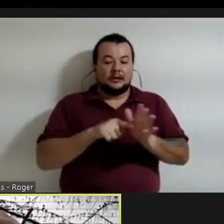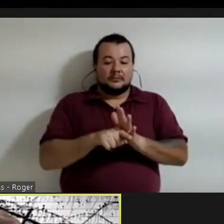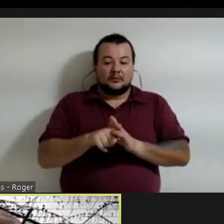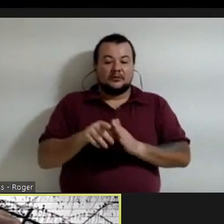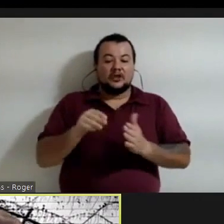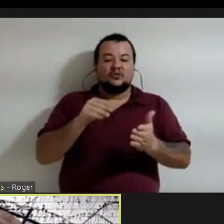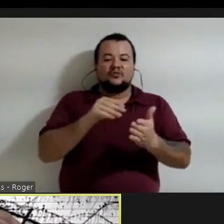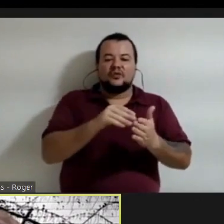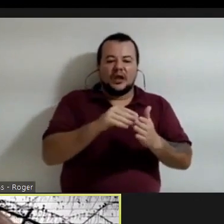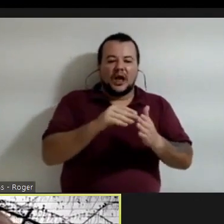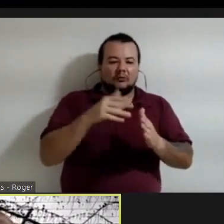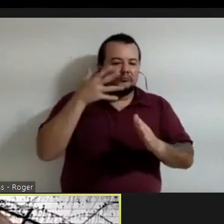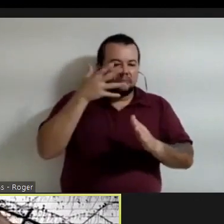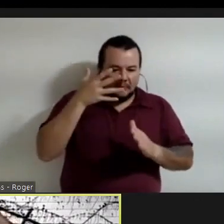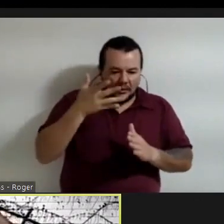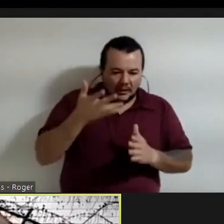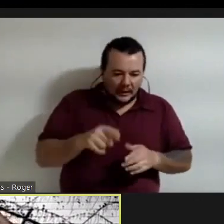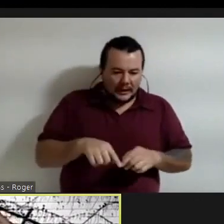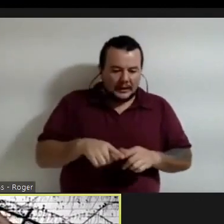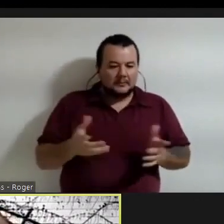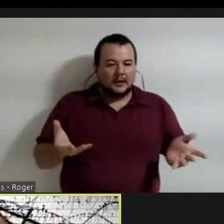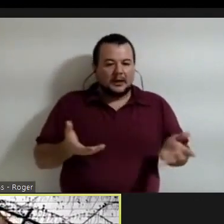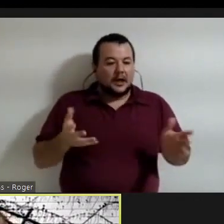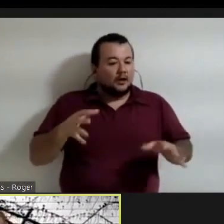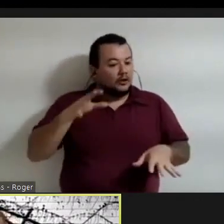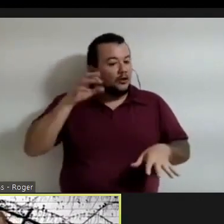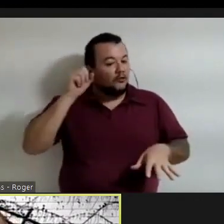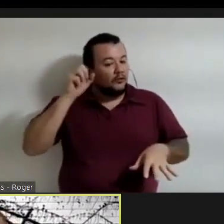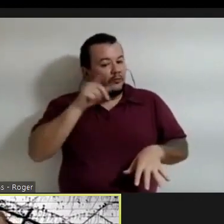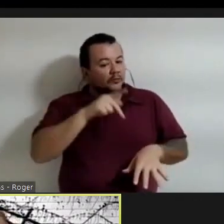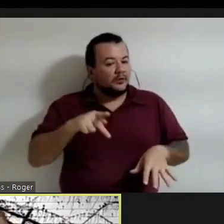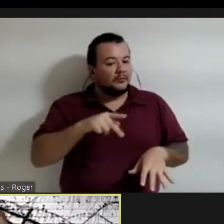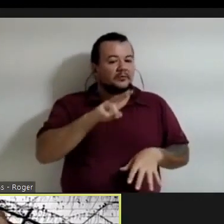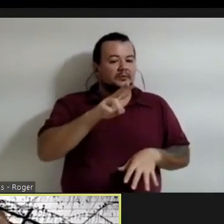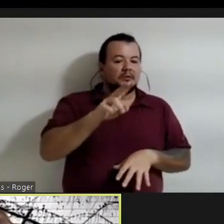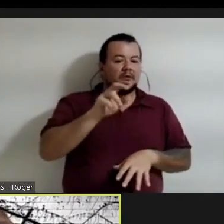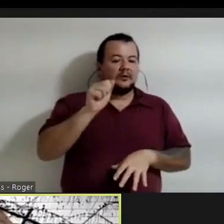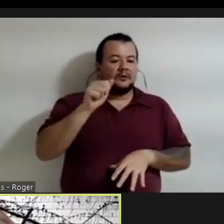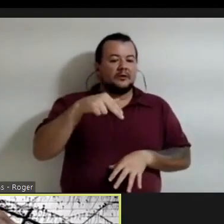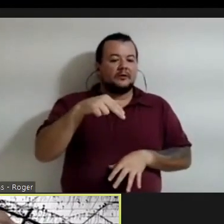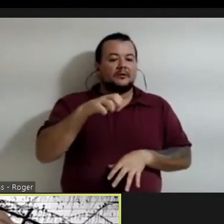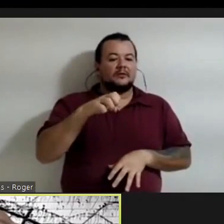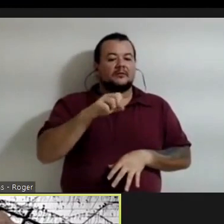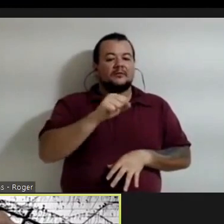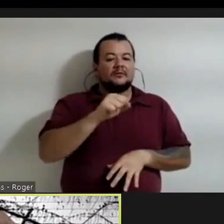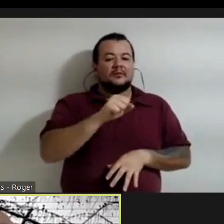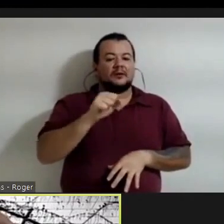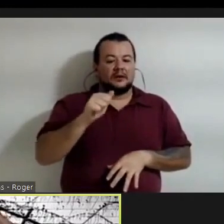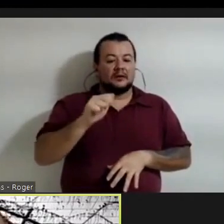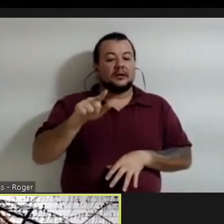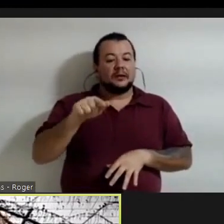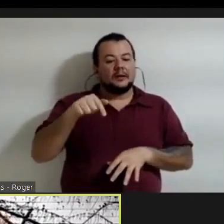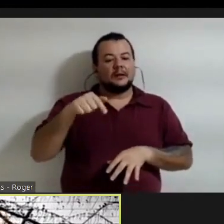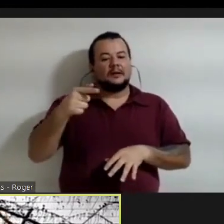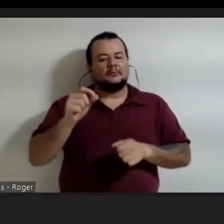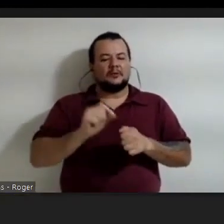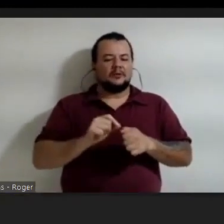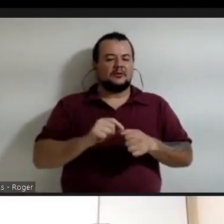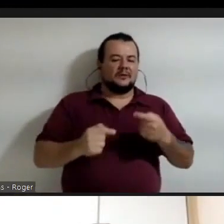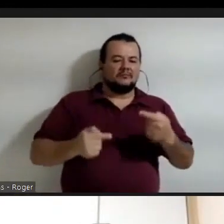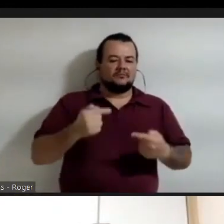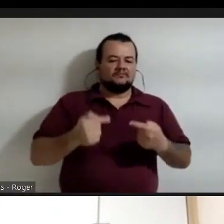então nós vamos primeiramente ouvir a professora Vanessa e depois a gente faz o debate. Eu só